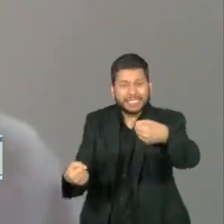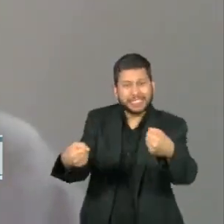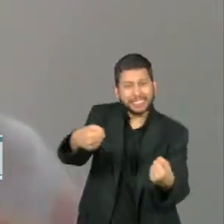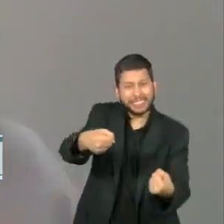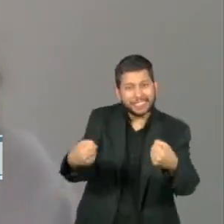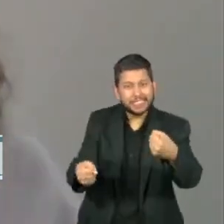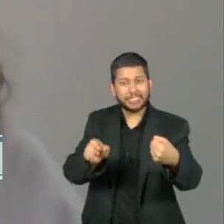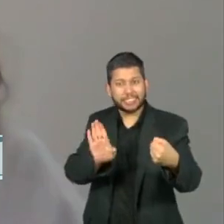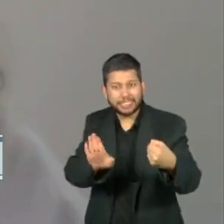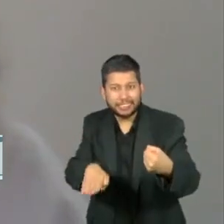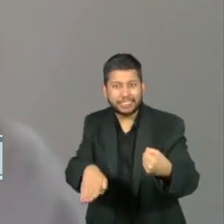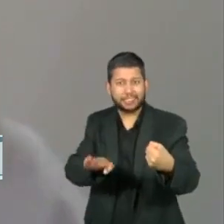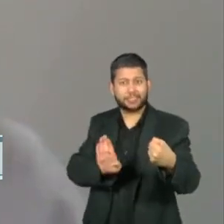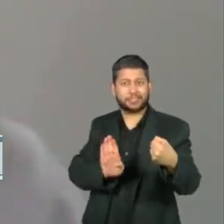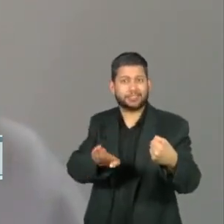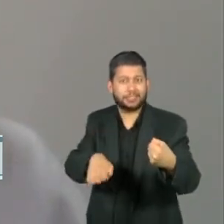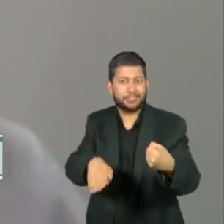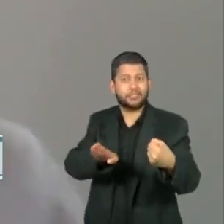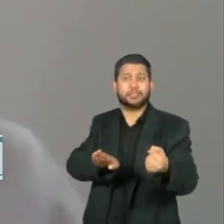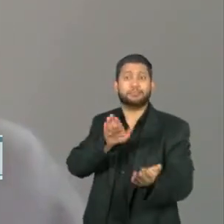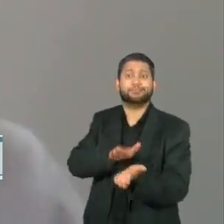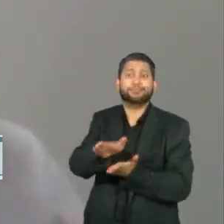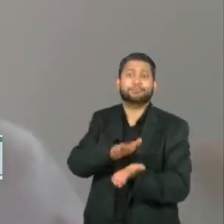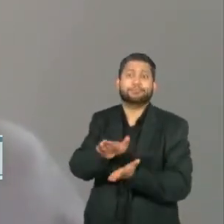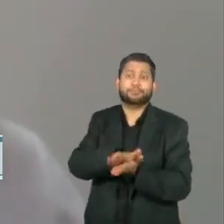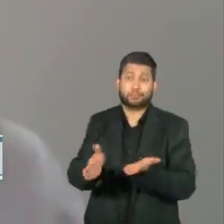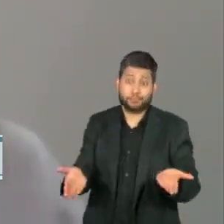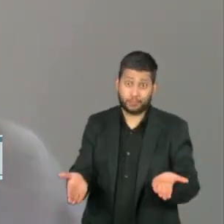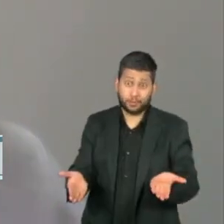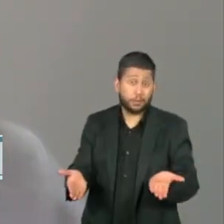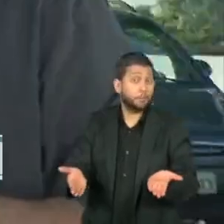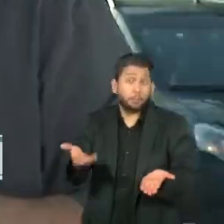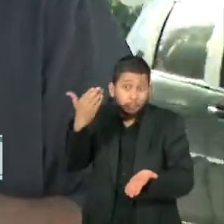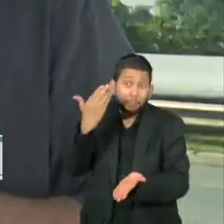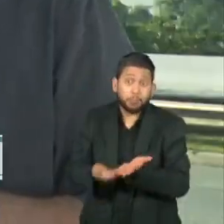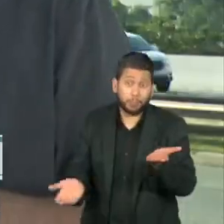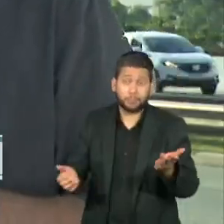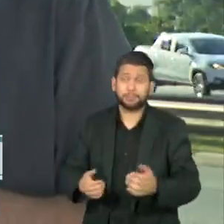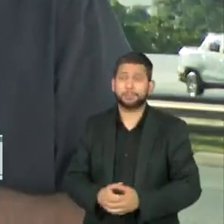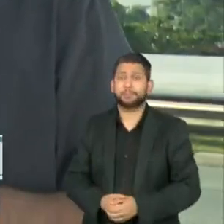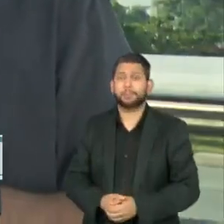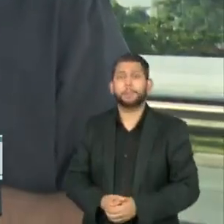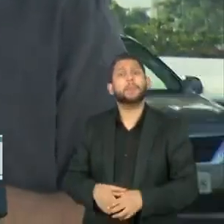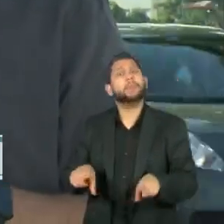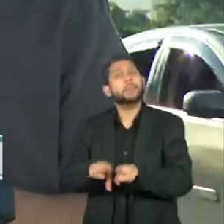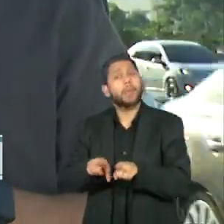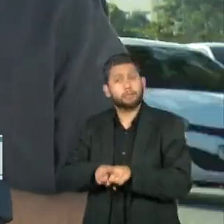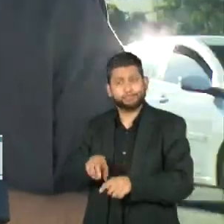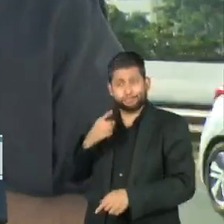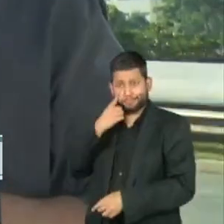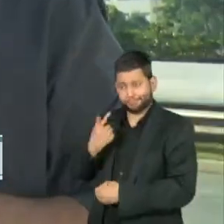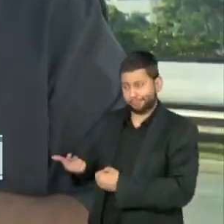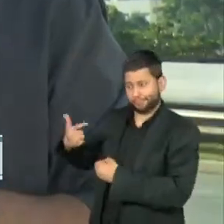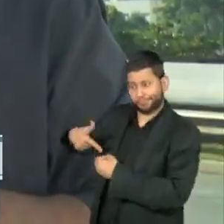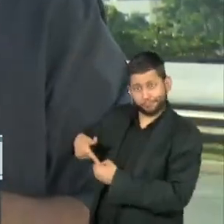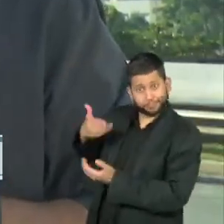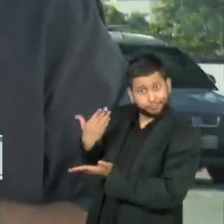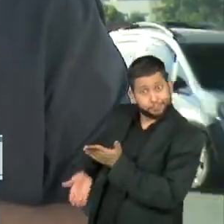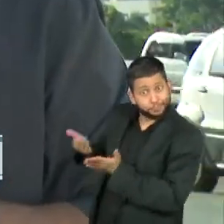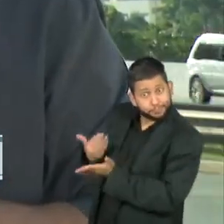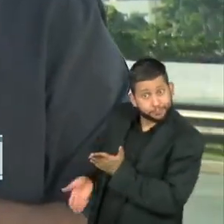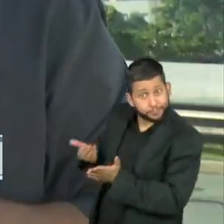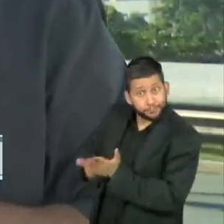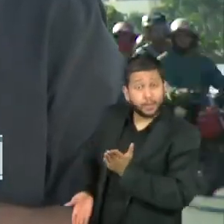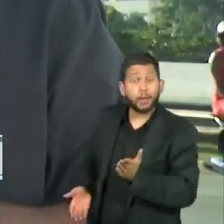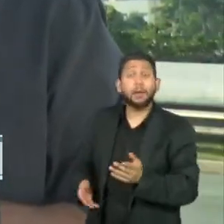número de frenagem e aceleração. Então isso aumenta o consumo de combustível. Tanto combustível usado sem necessidade também tem